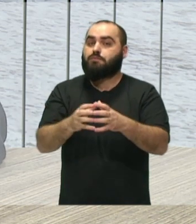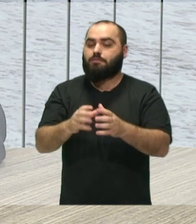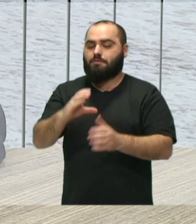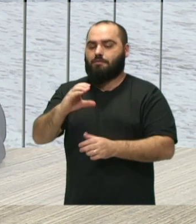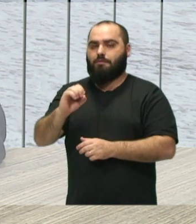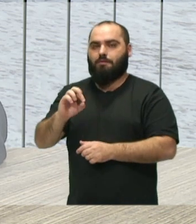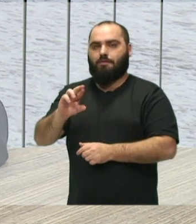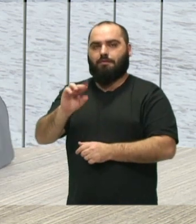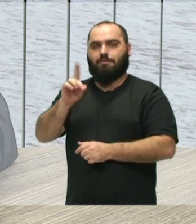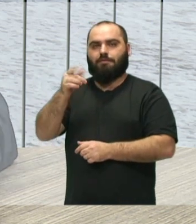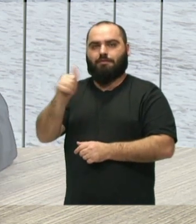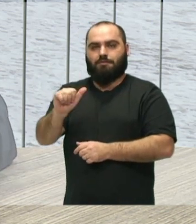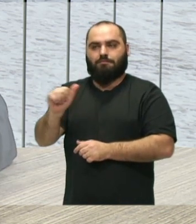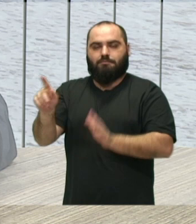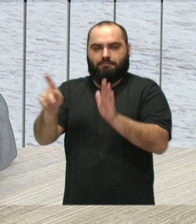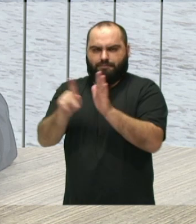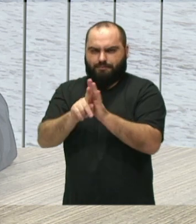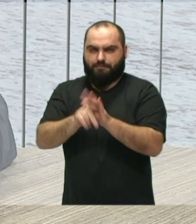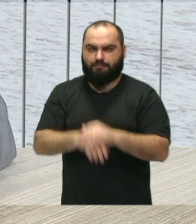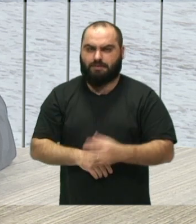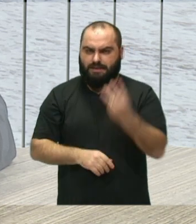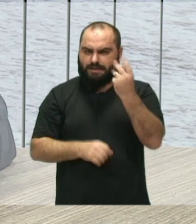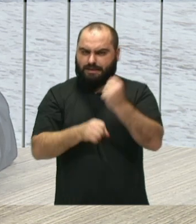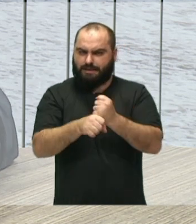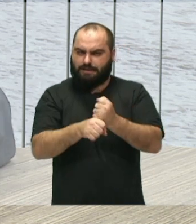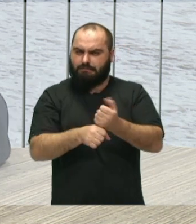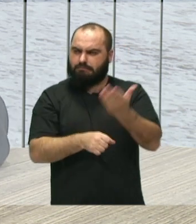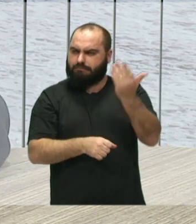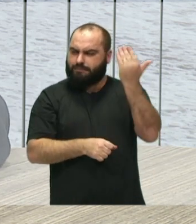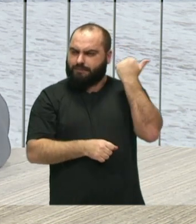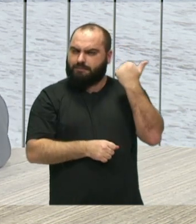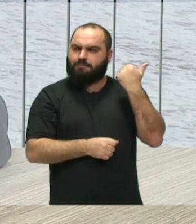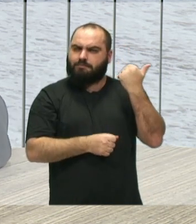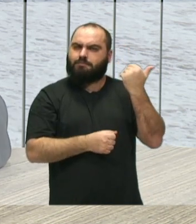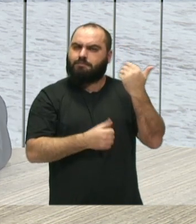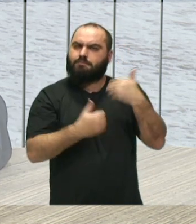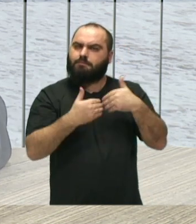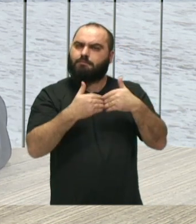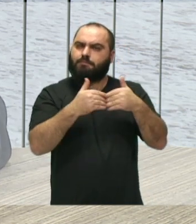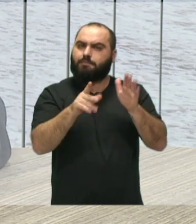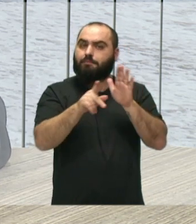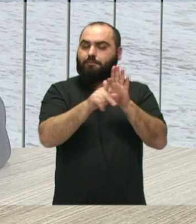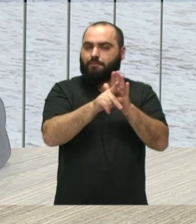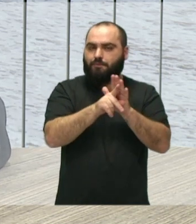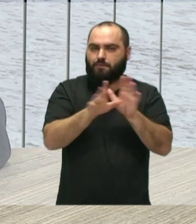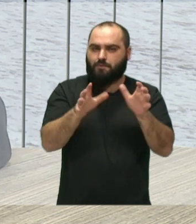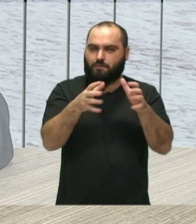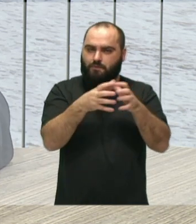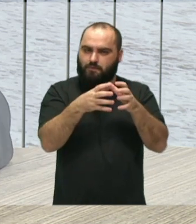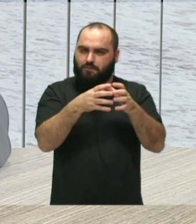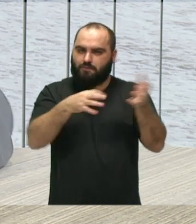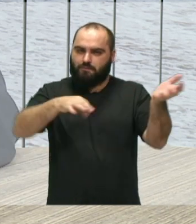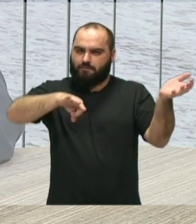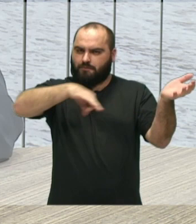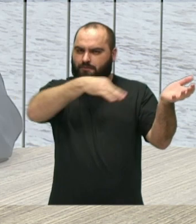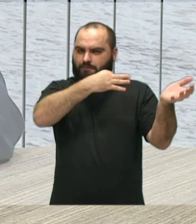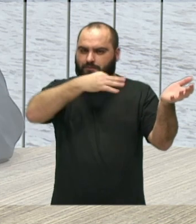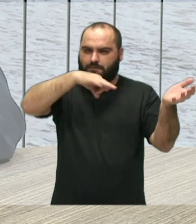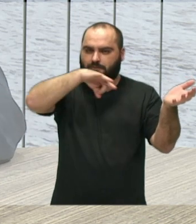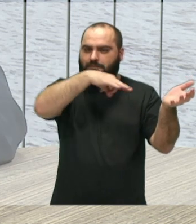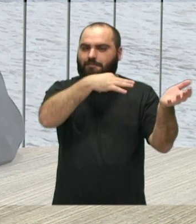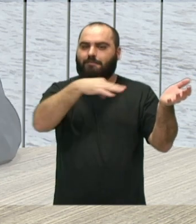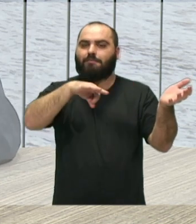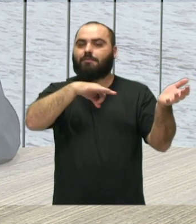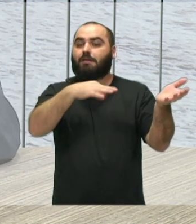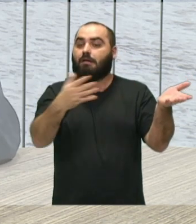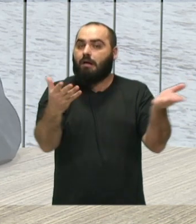conservatório. Há três anos atrás, nós abrimos o curso de violino, de viola e de contrabaixo acústico. Então, esses alunos vêm